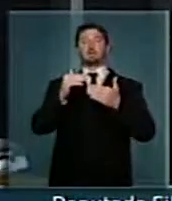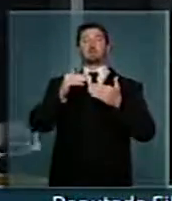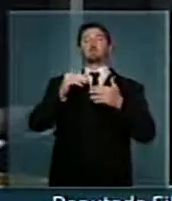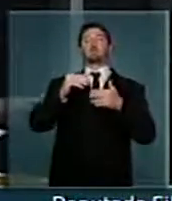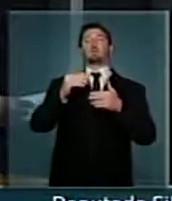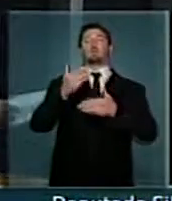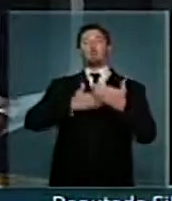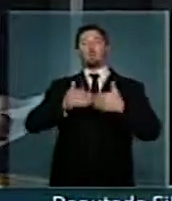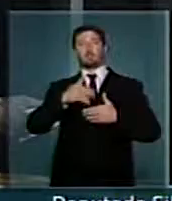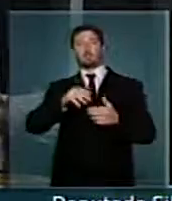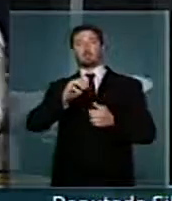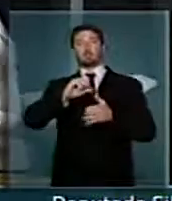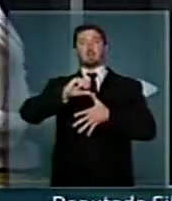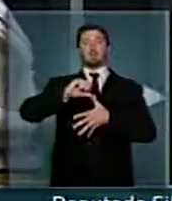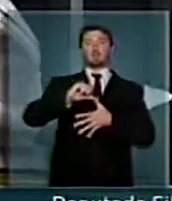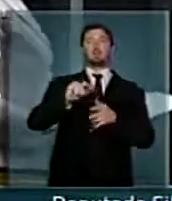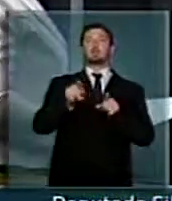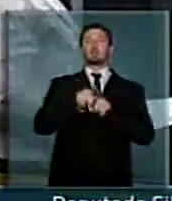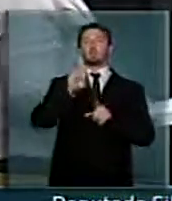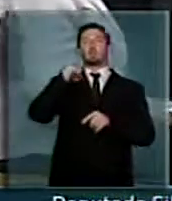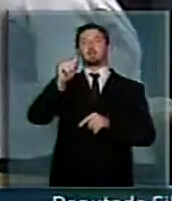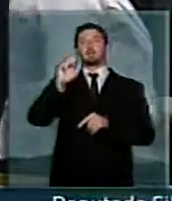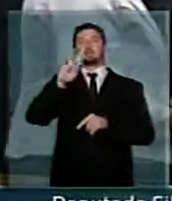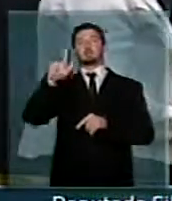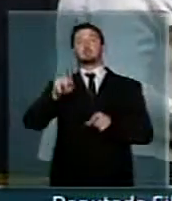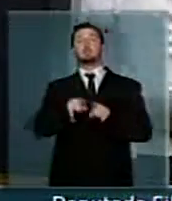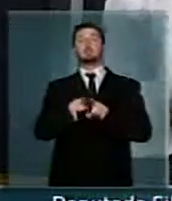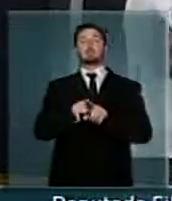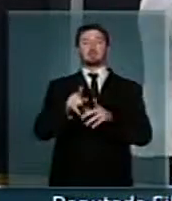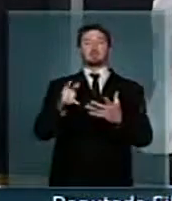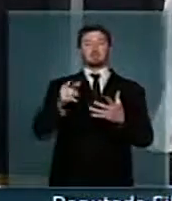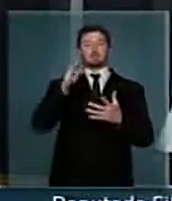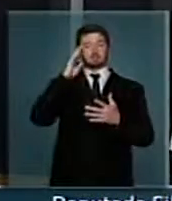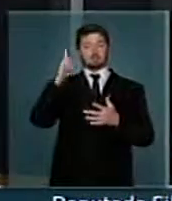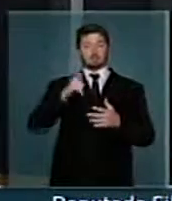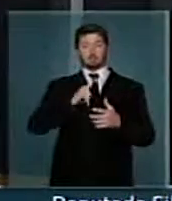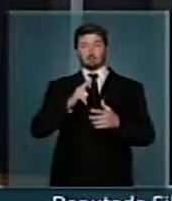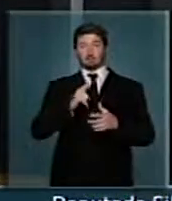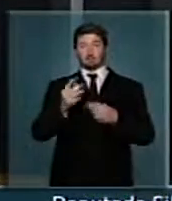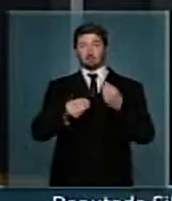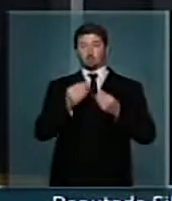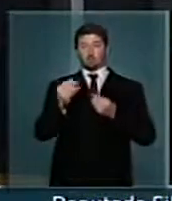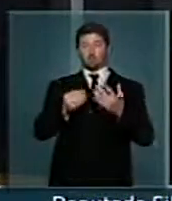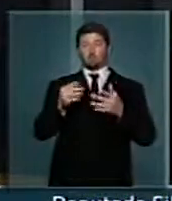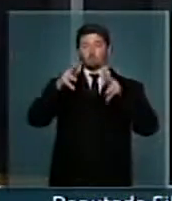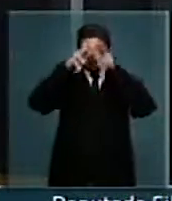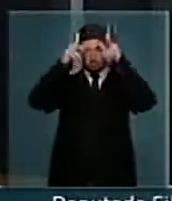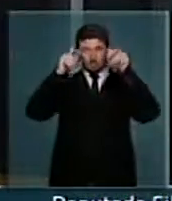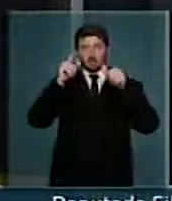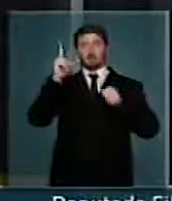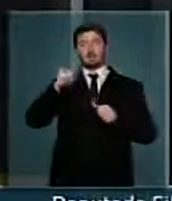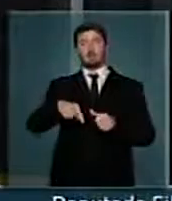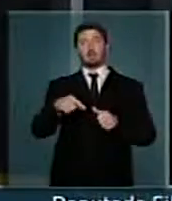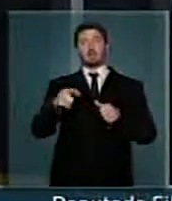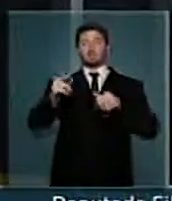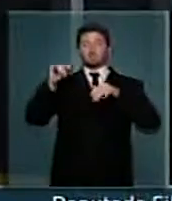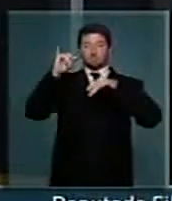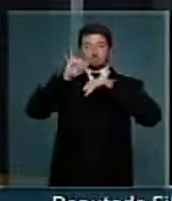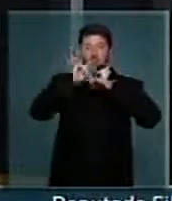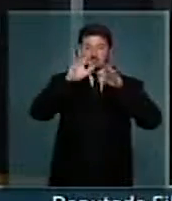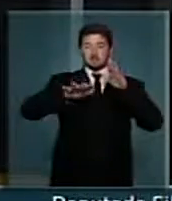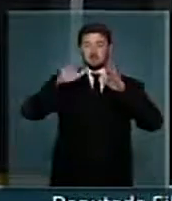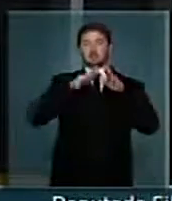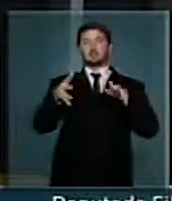avançando na Unasul, e, principalmente, poder ter o nosso Estado do Acre como sendo o epicentro